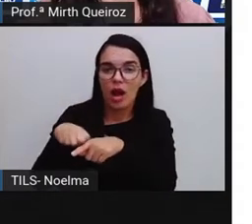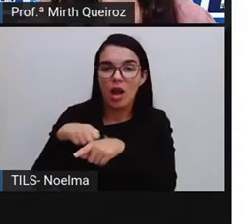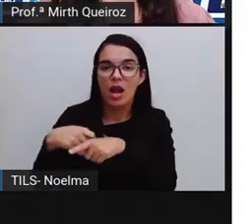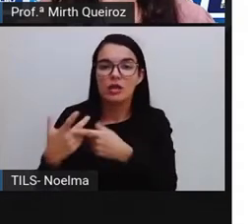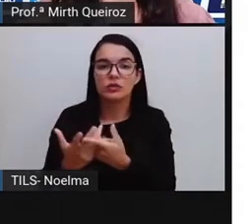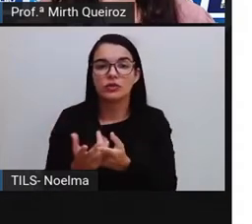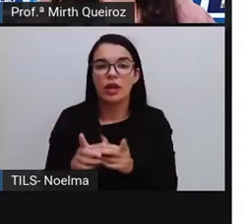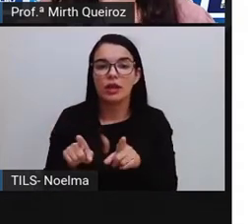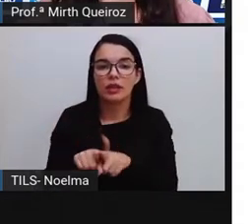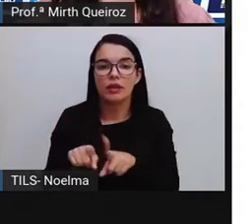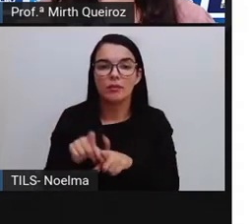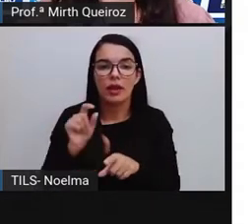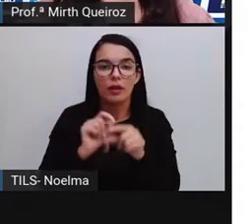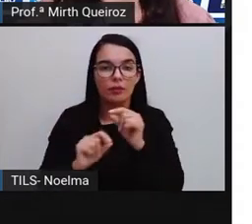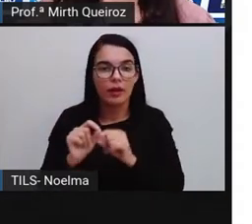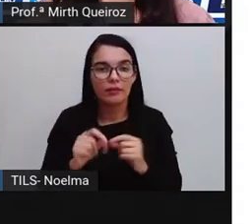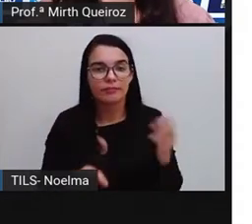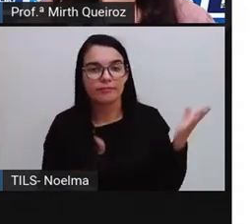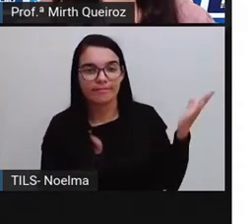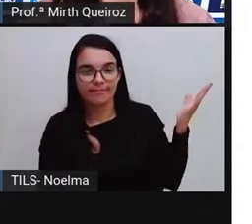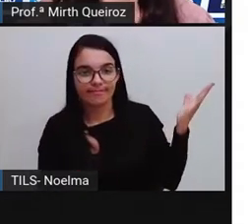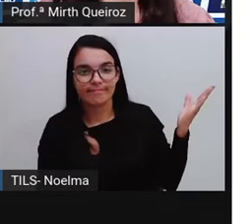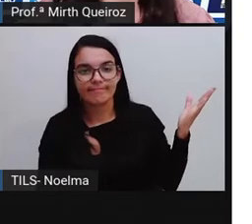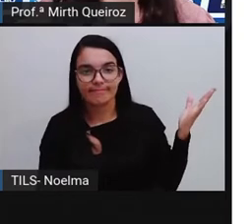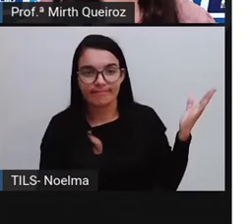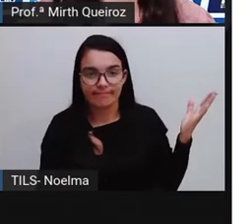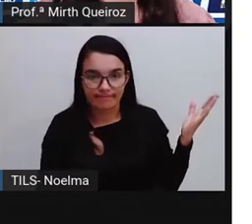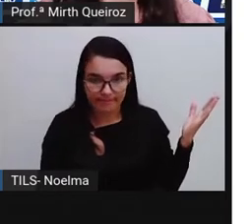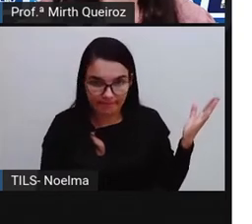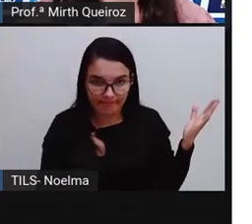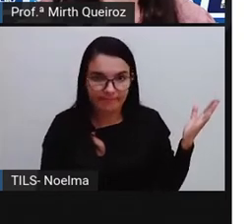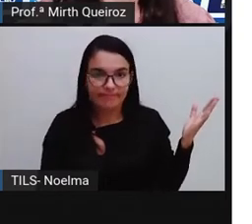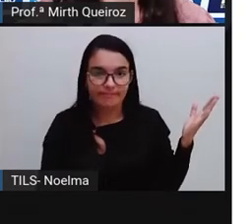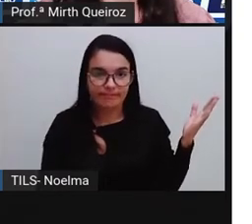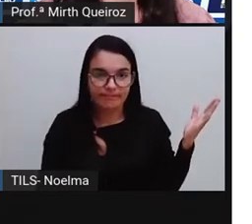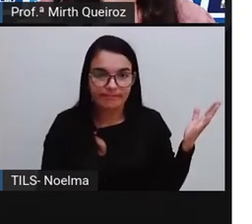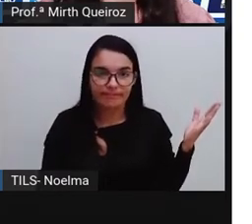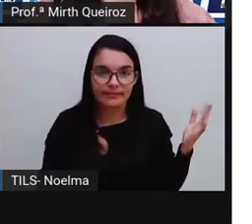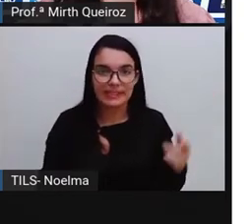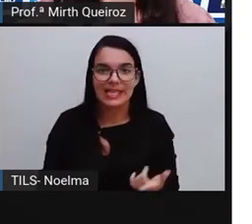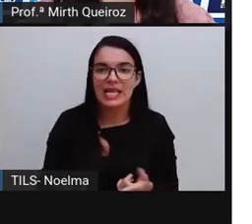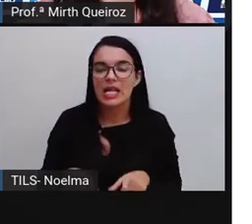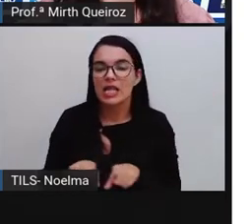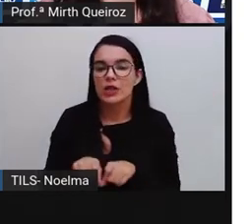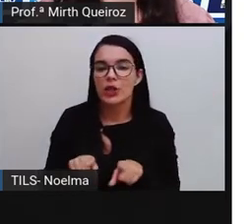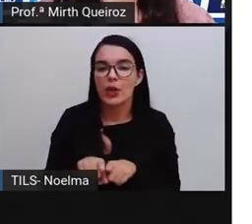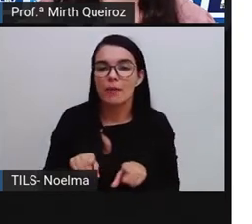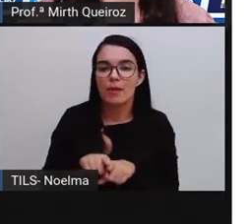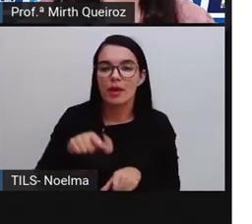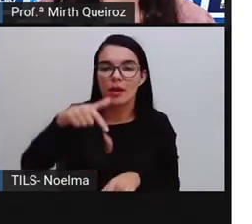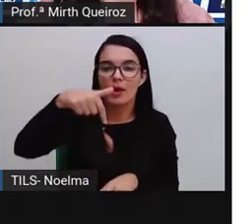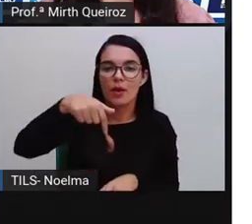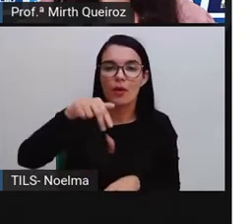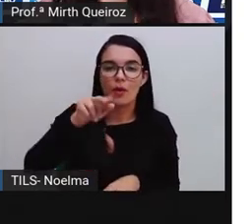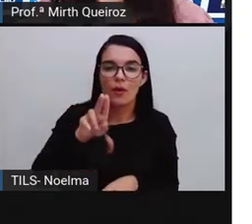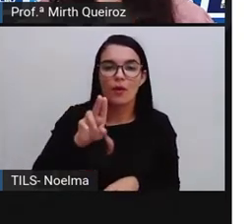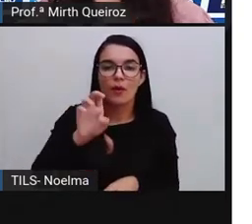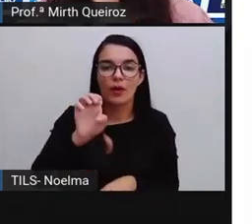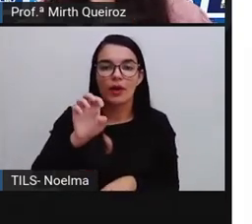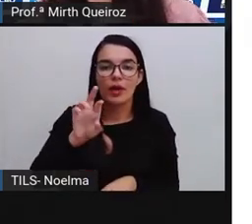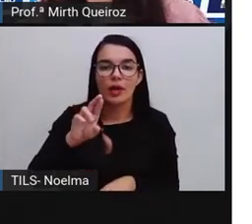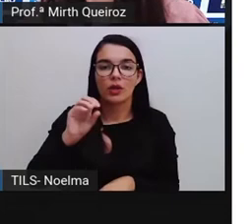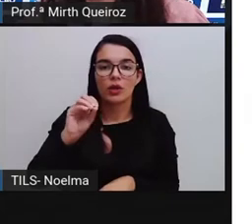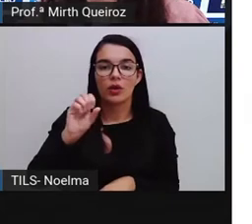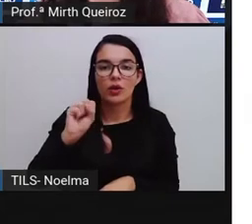Seus principais derivados aí são a gasolina, o óleo diesel, o gás liquefeito, o lubrificante, o querosênio, o